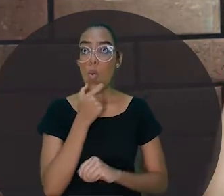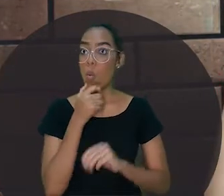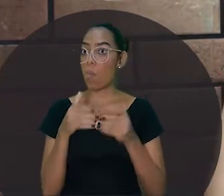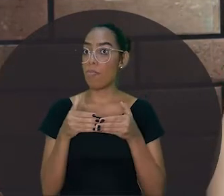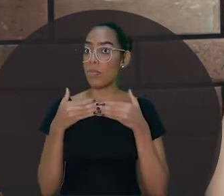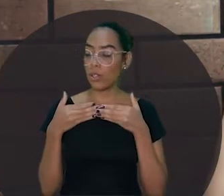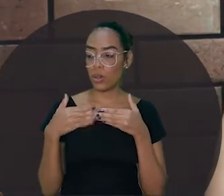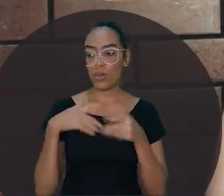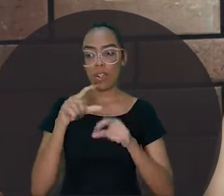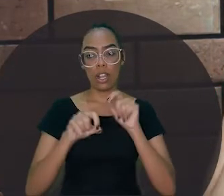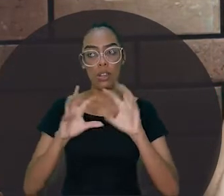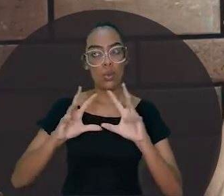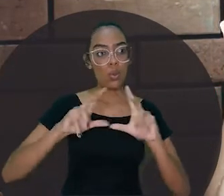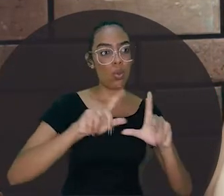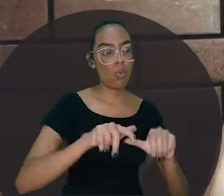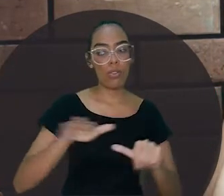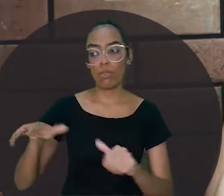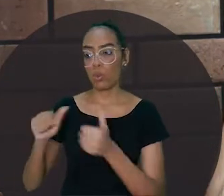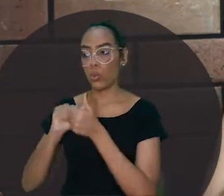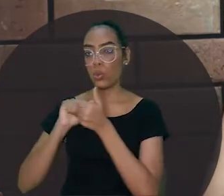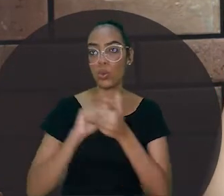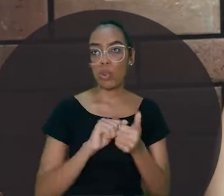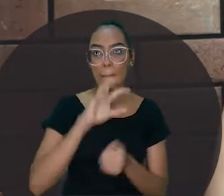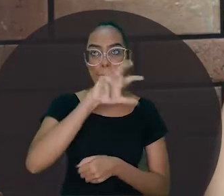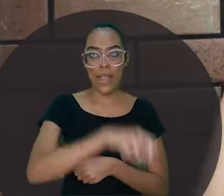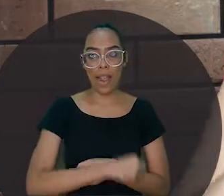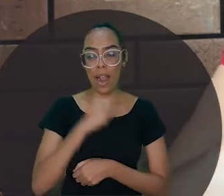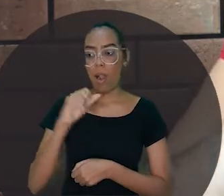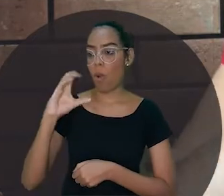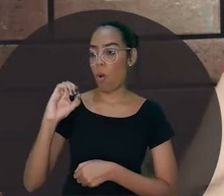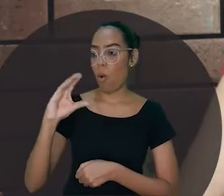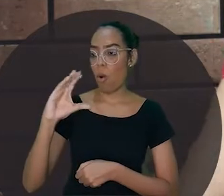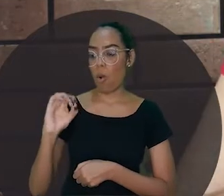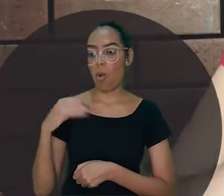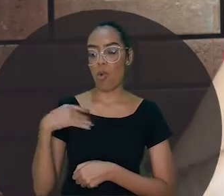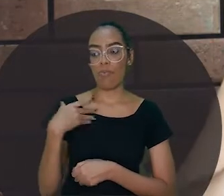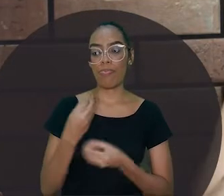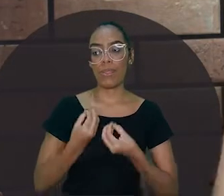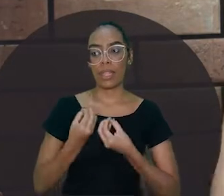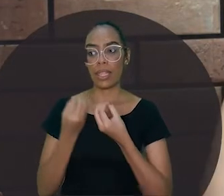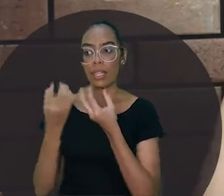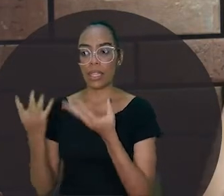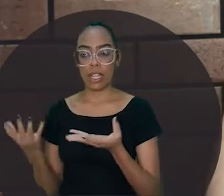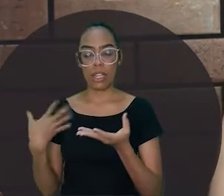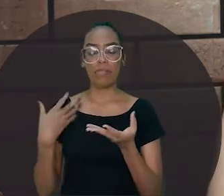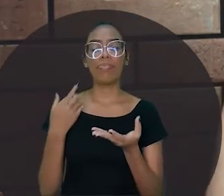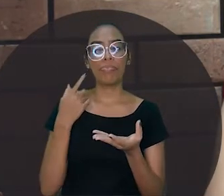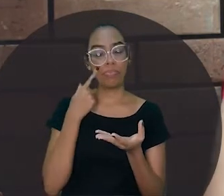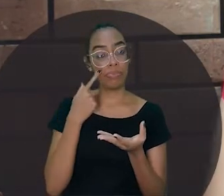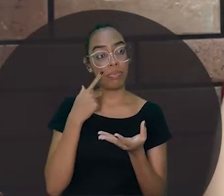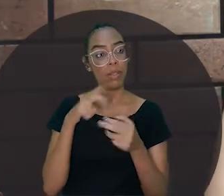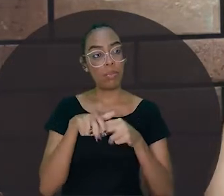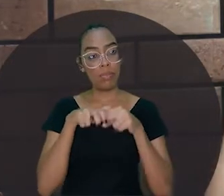pediu também para os seus amigos irem até lá pegar esse coco onde estava guardado a noite